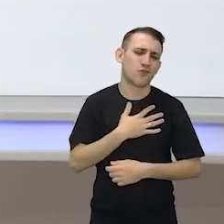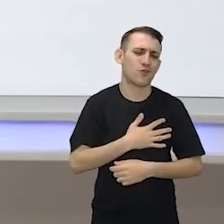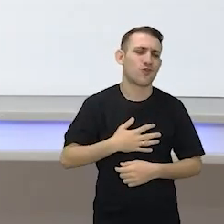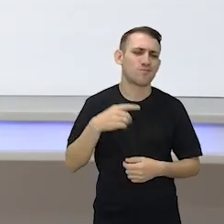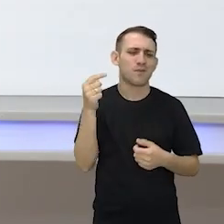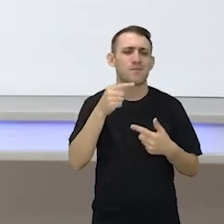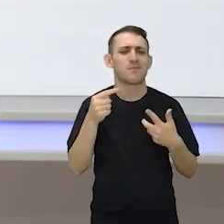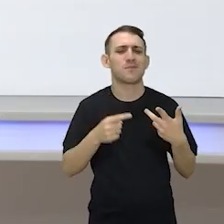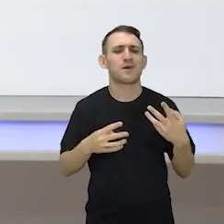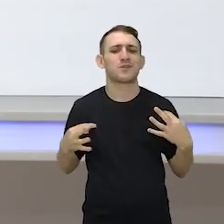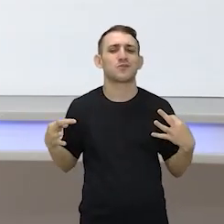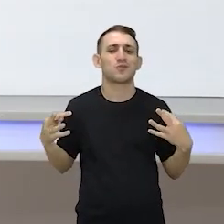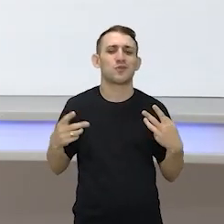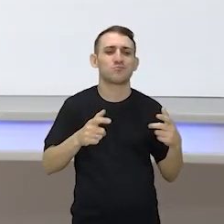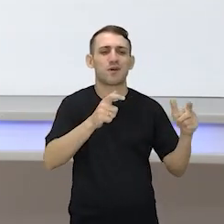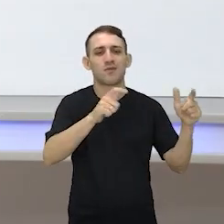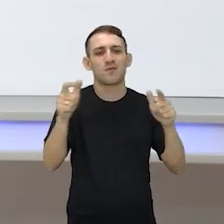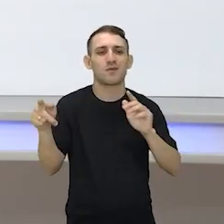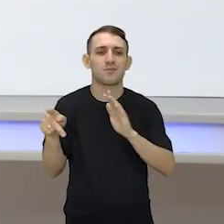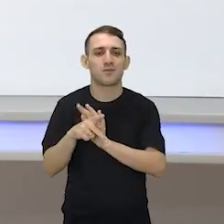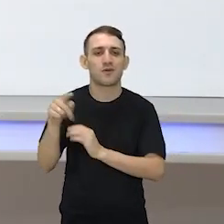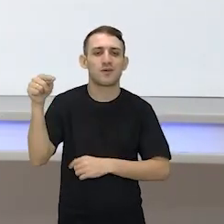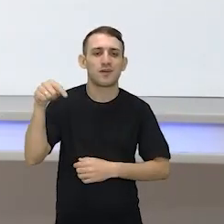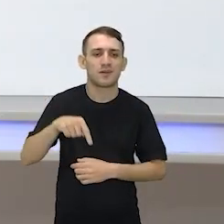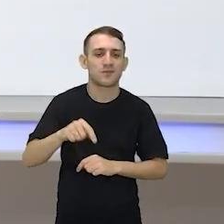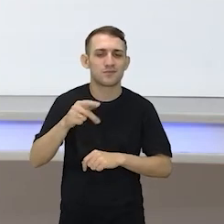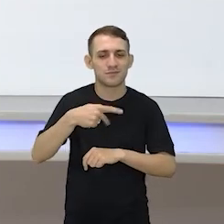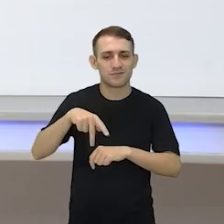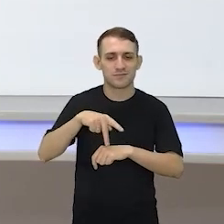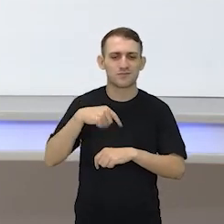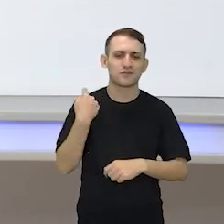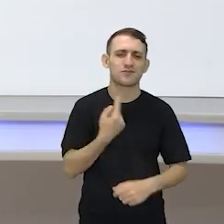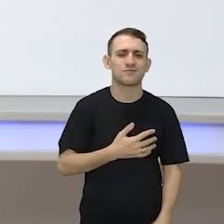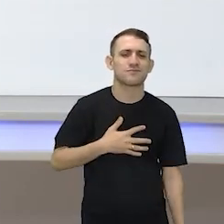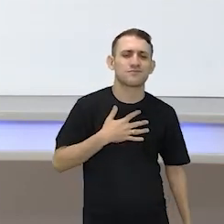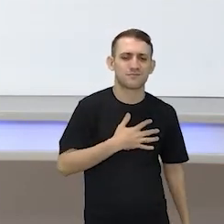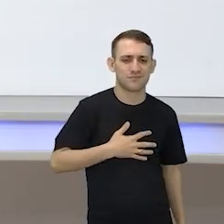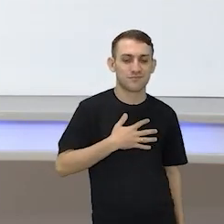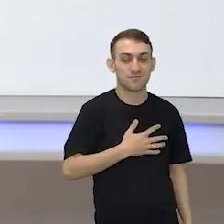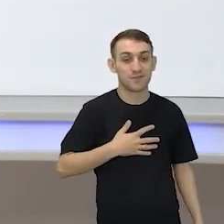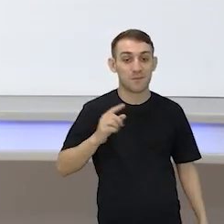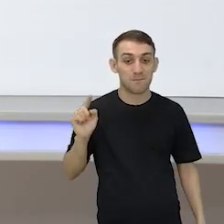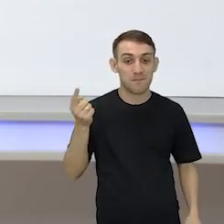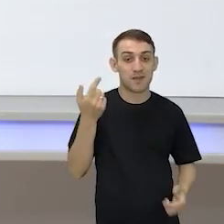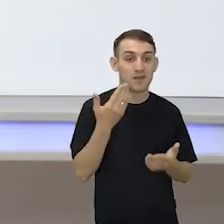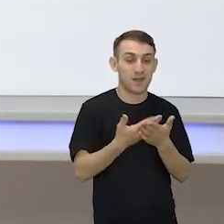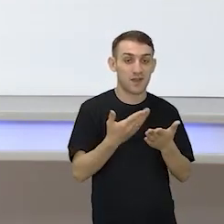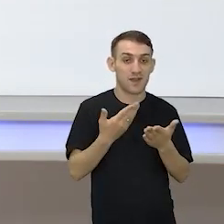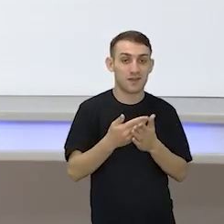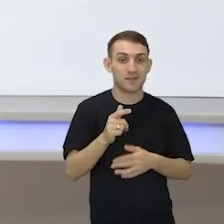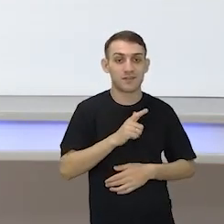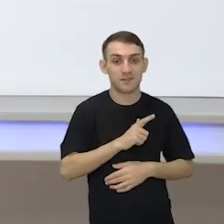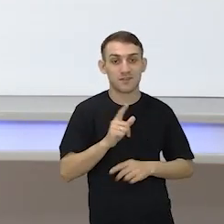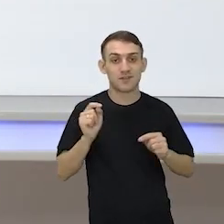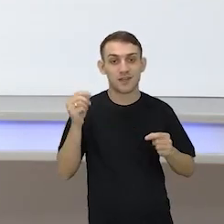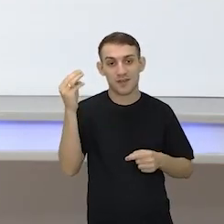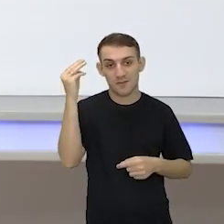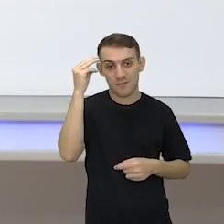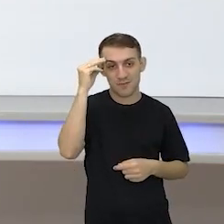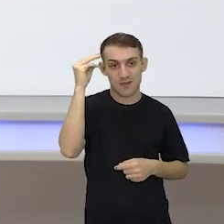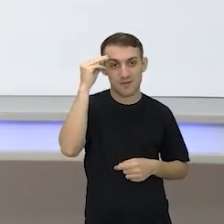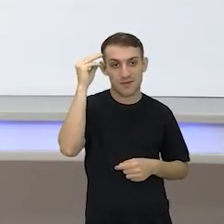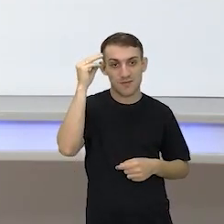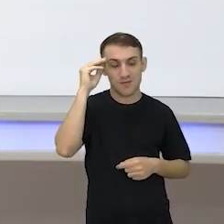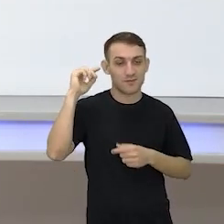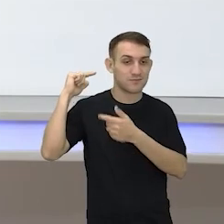delas, de cada região do nosso país. Então, primeira aula, olha aí na tela. Memórias